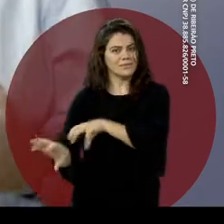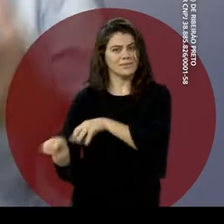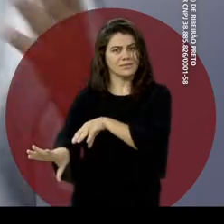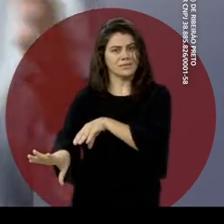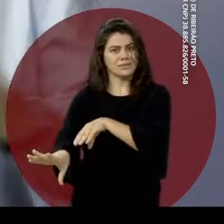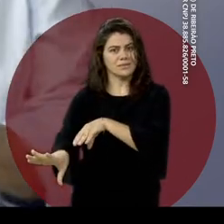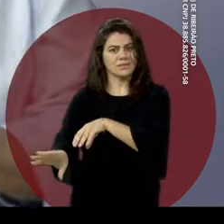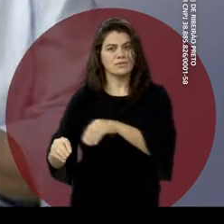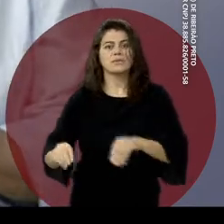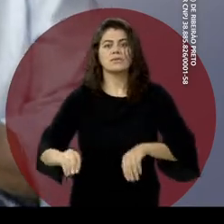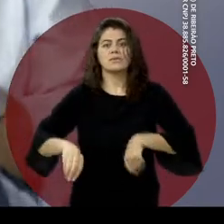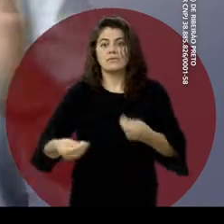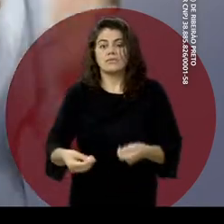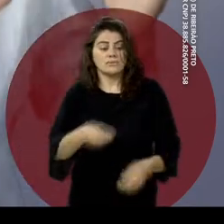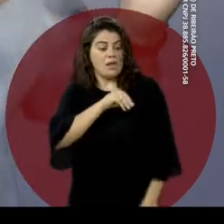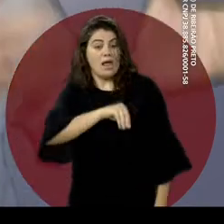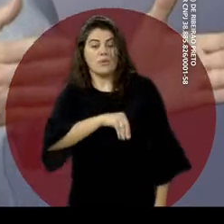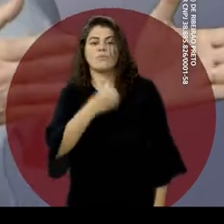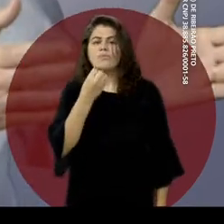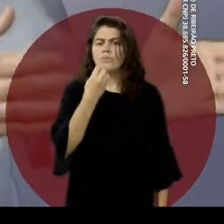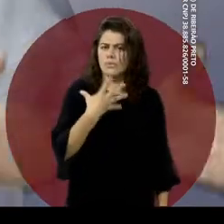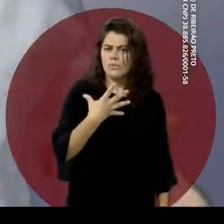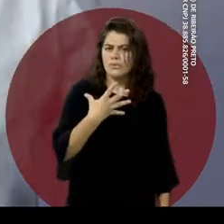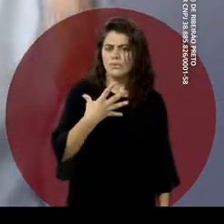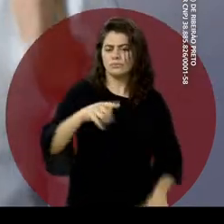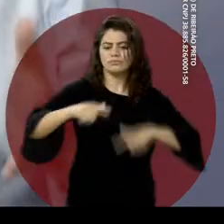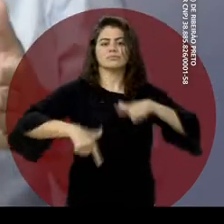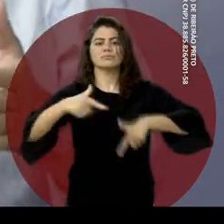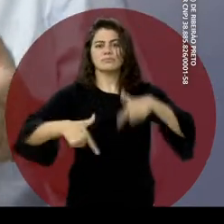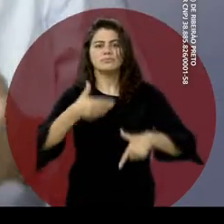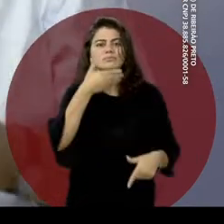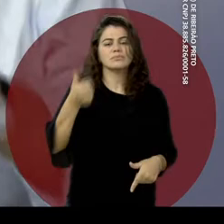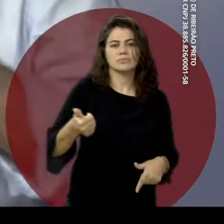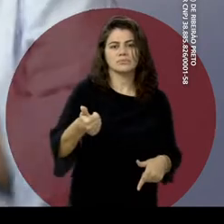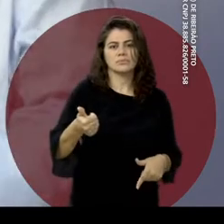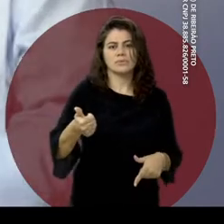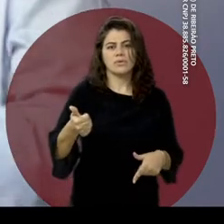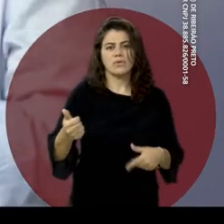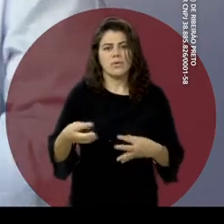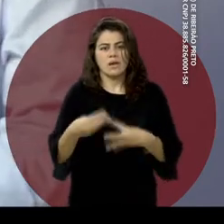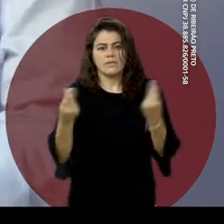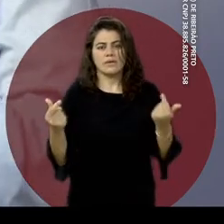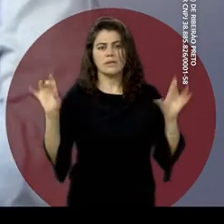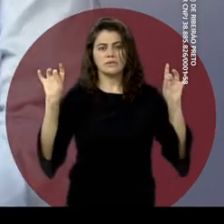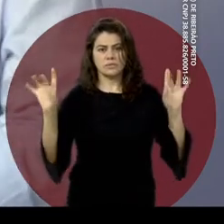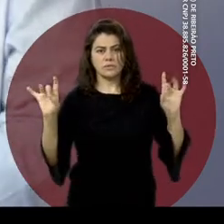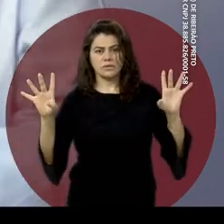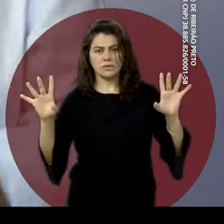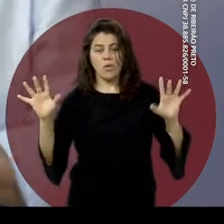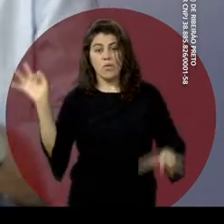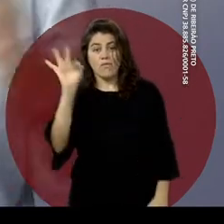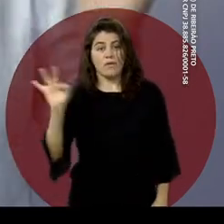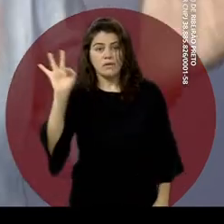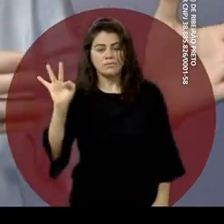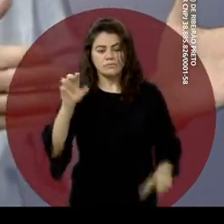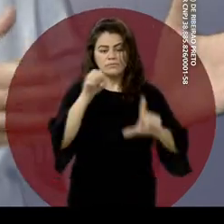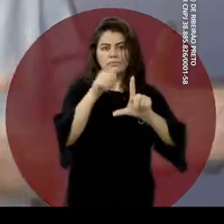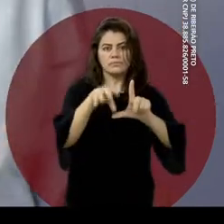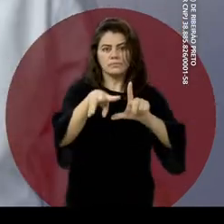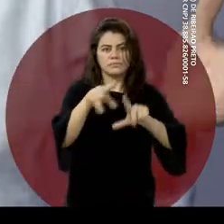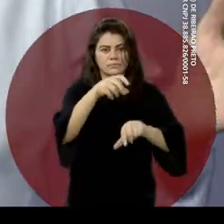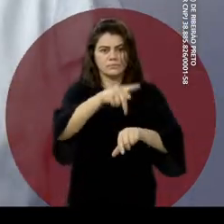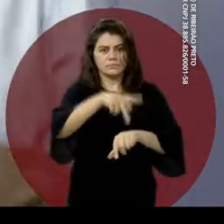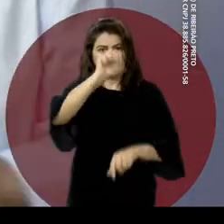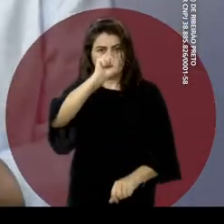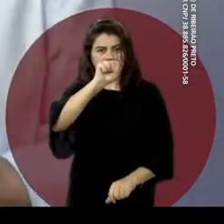da educação, propiciando-lhes remuneração justa, condições de trabalho, qualificação específica em nível superior da